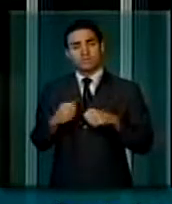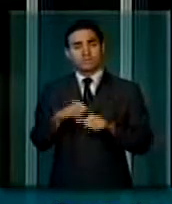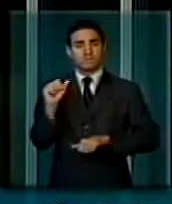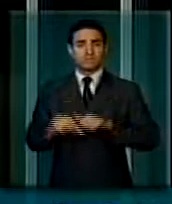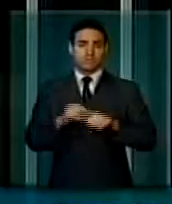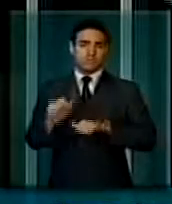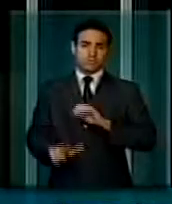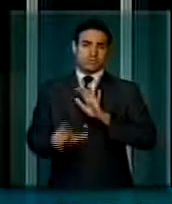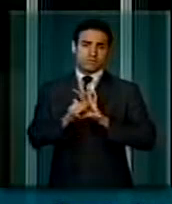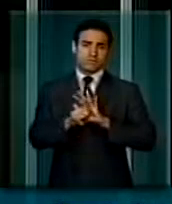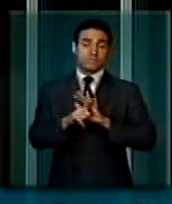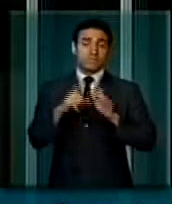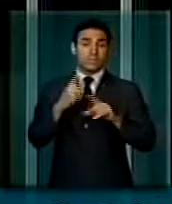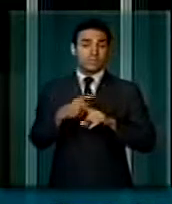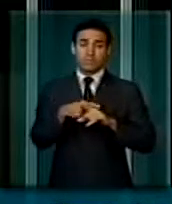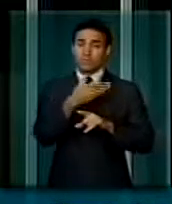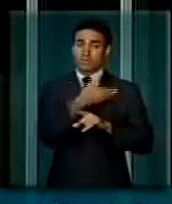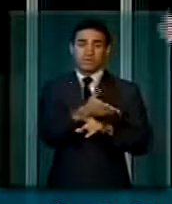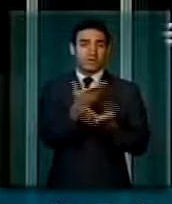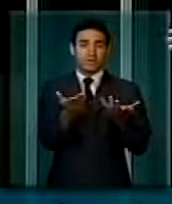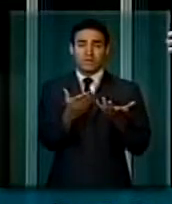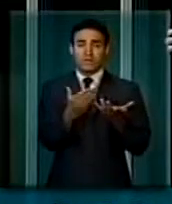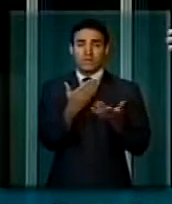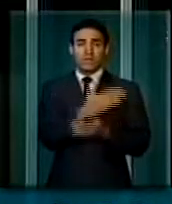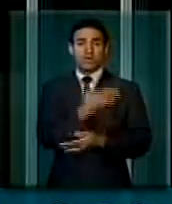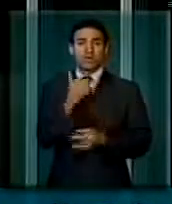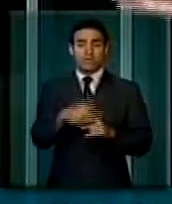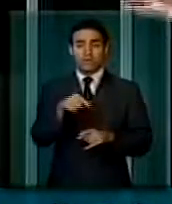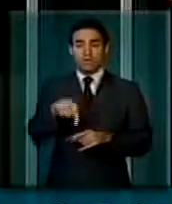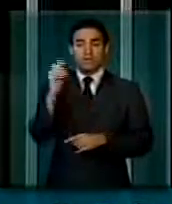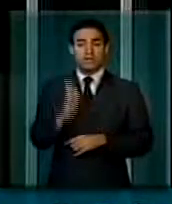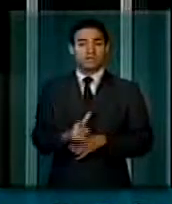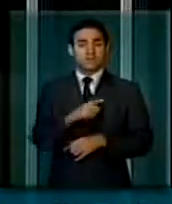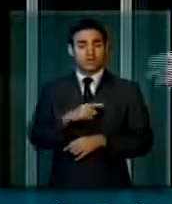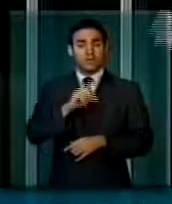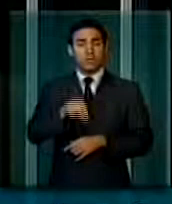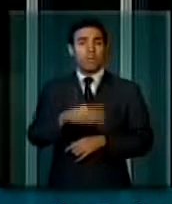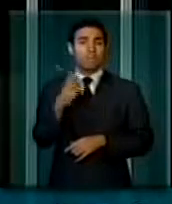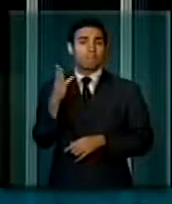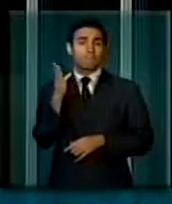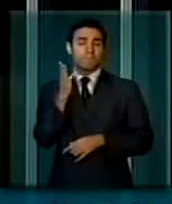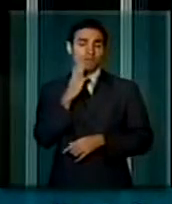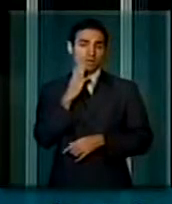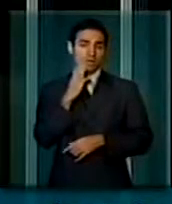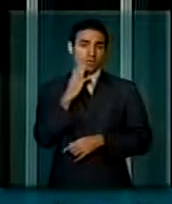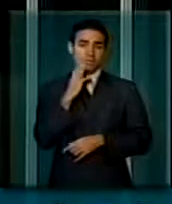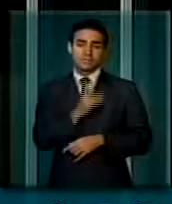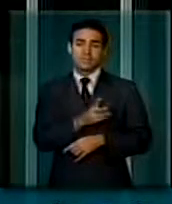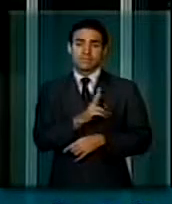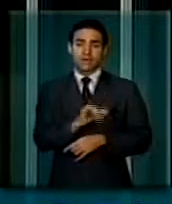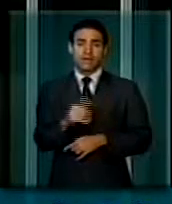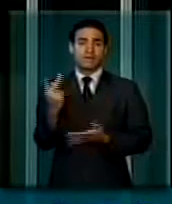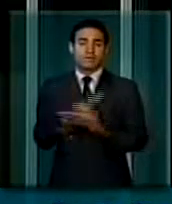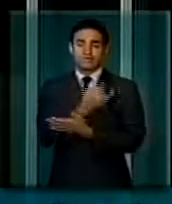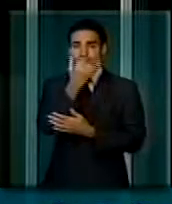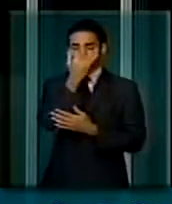que está liquidando com o país. Um milhão de jovens drogados que vão morrendo um a um porque não são tratados. E a